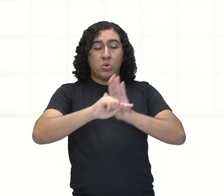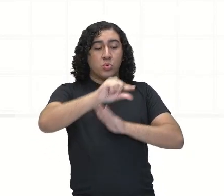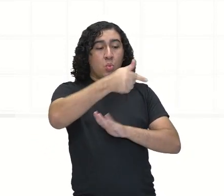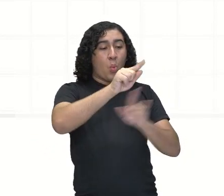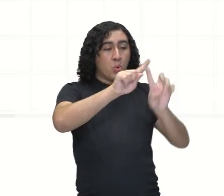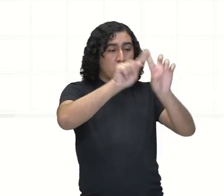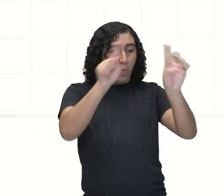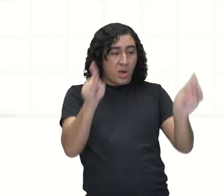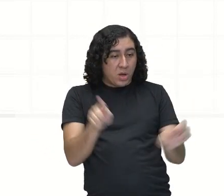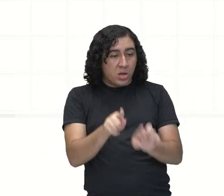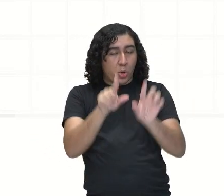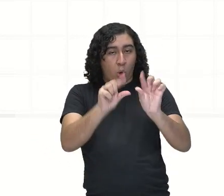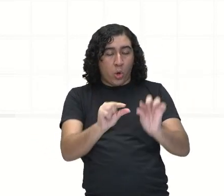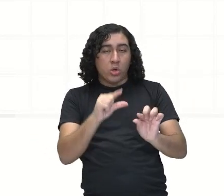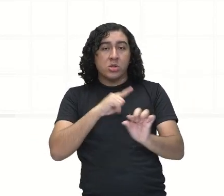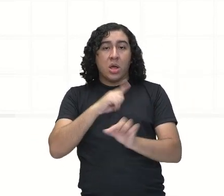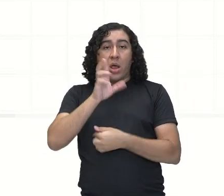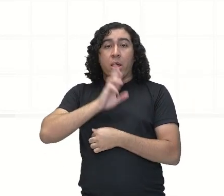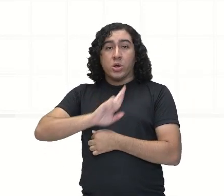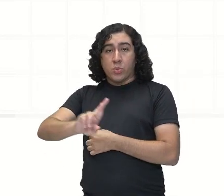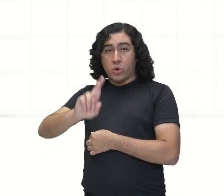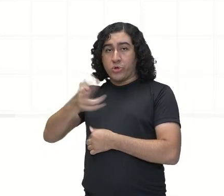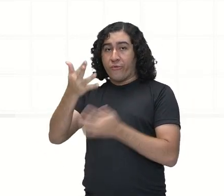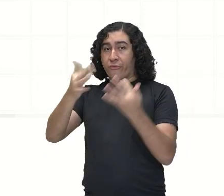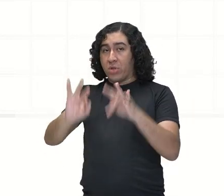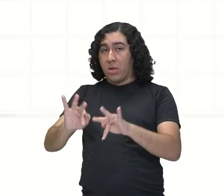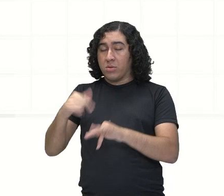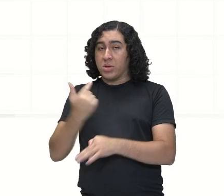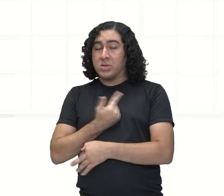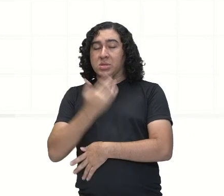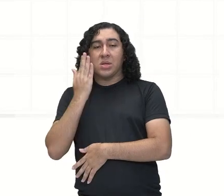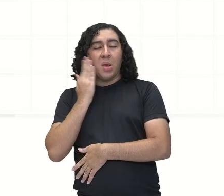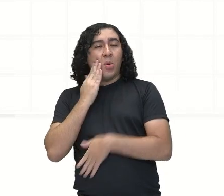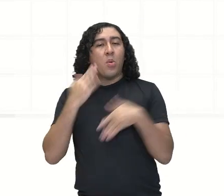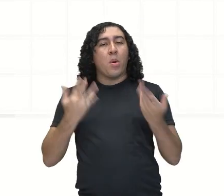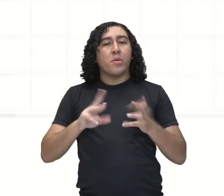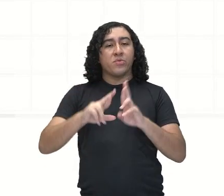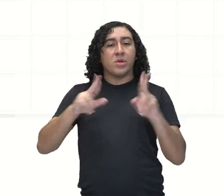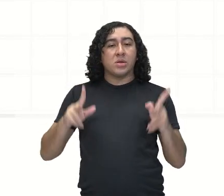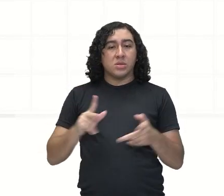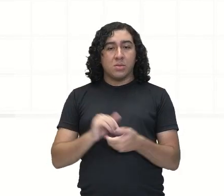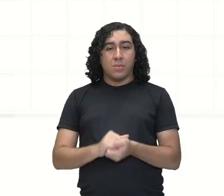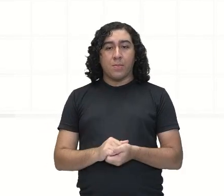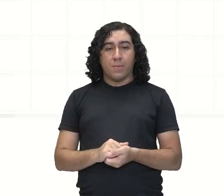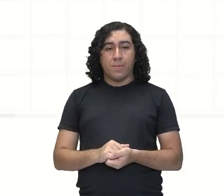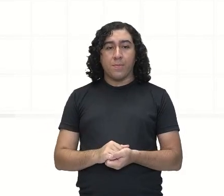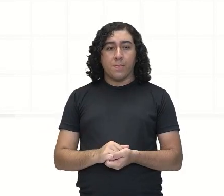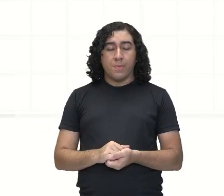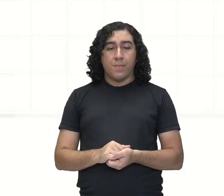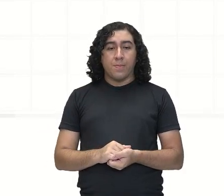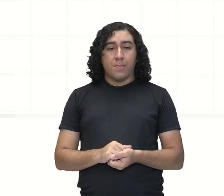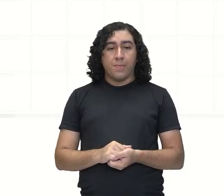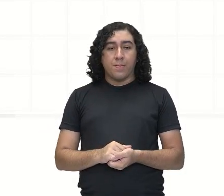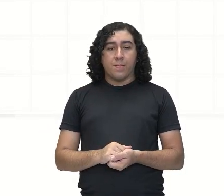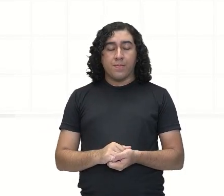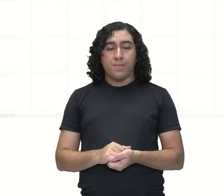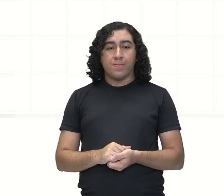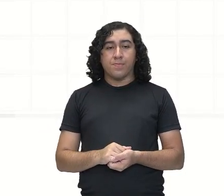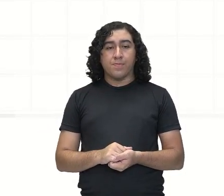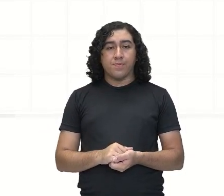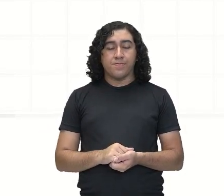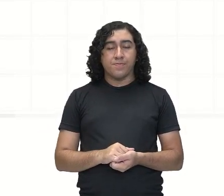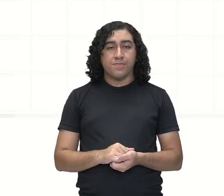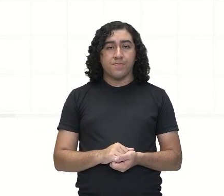e vai sobrar, né? A gente vai saber qual é a diferença. O que que é a diferença? Subtração é diferença. A